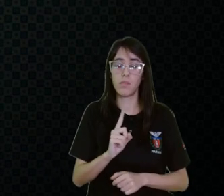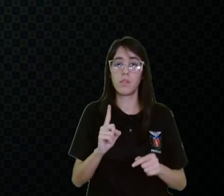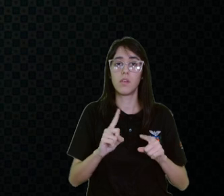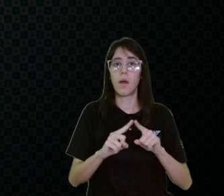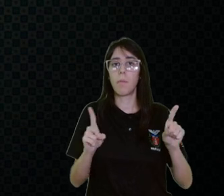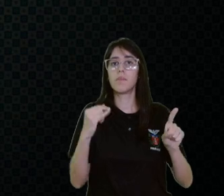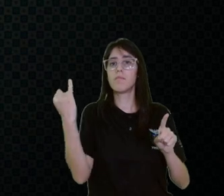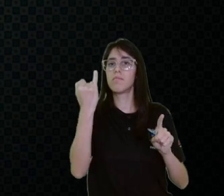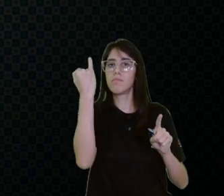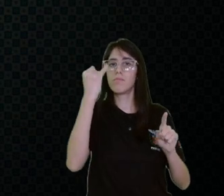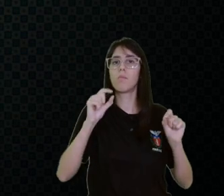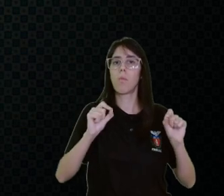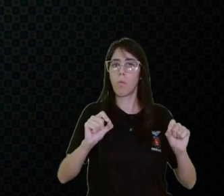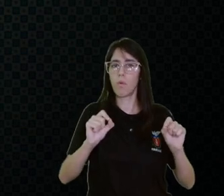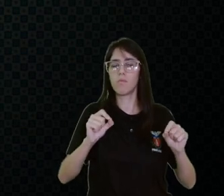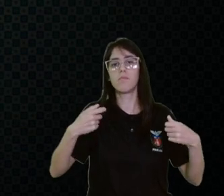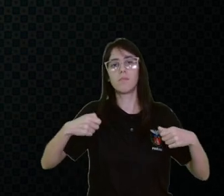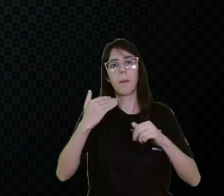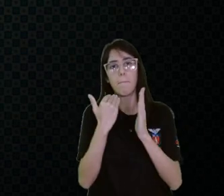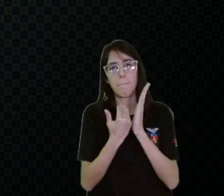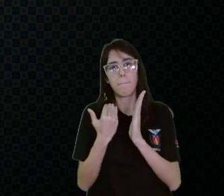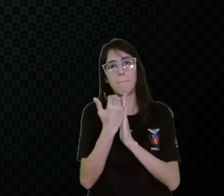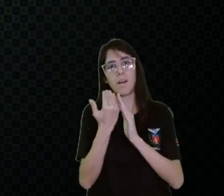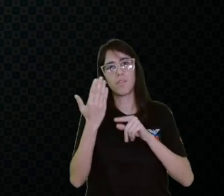tenha um acesso a mais.